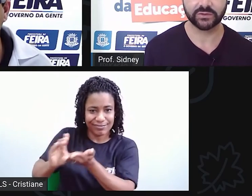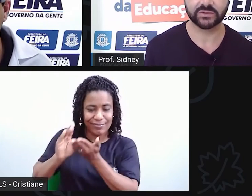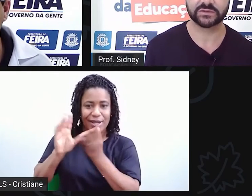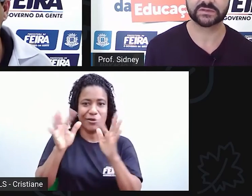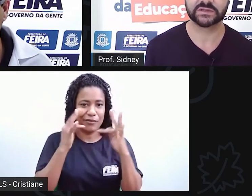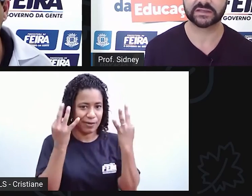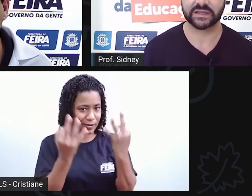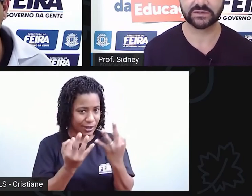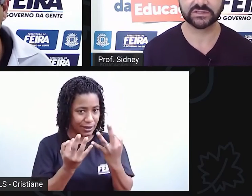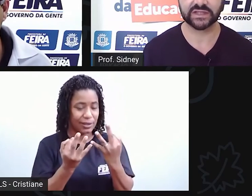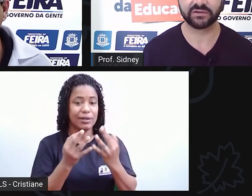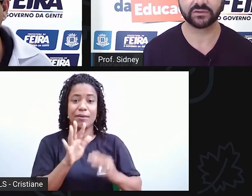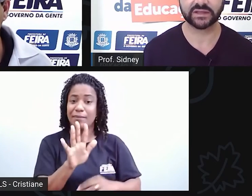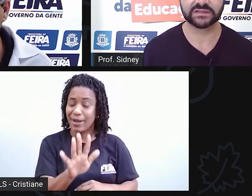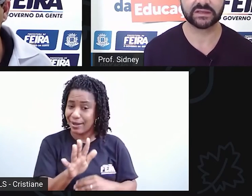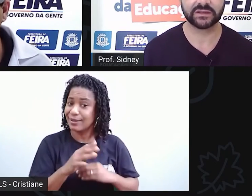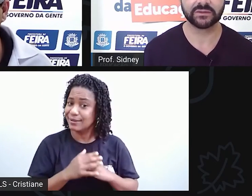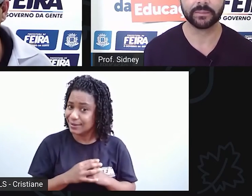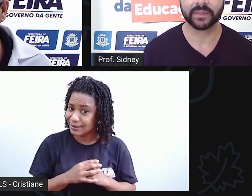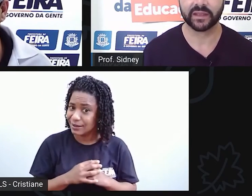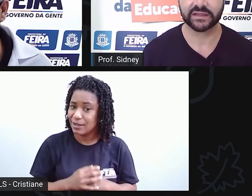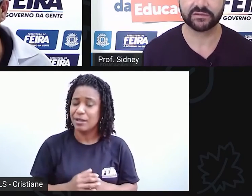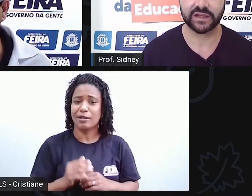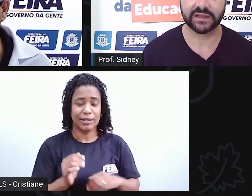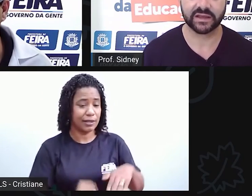dos outros casarões que estavam acontecendo.